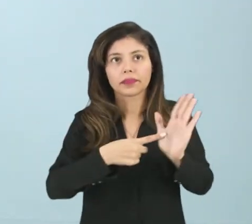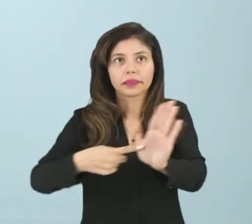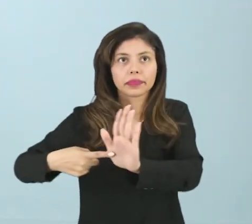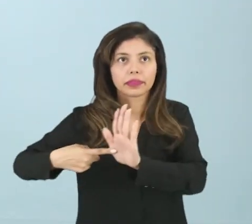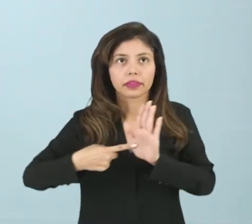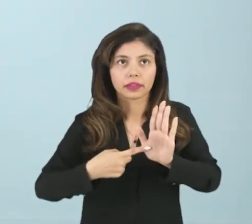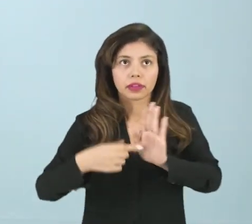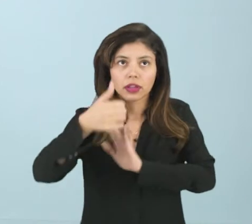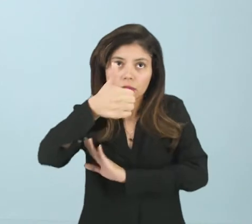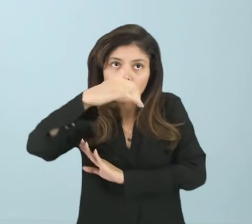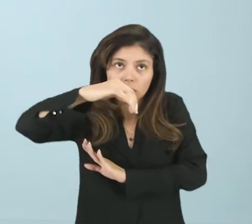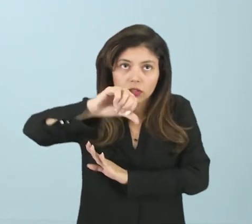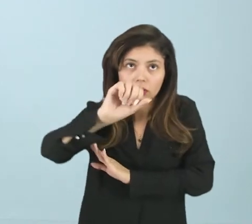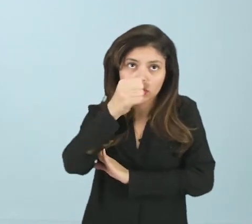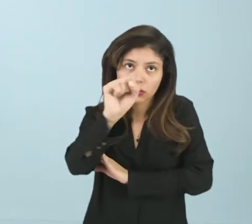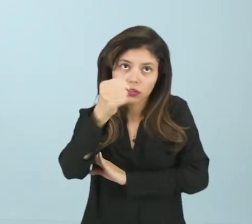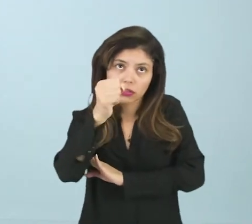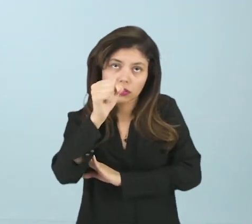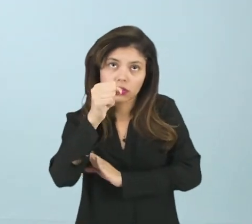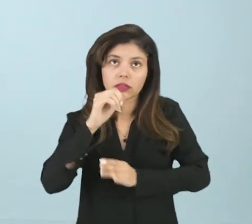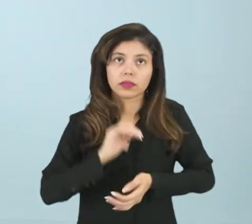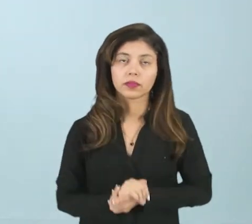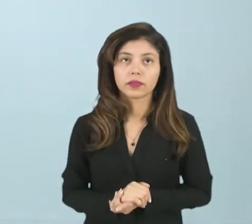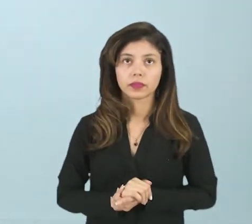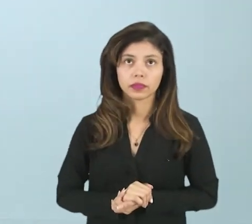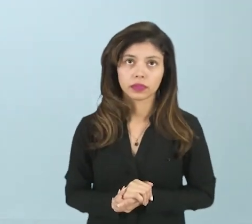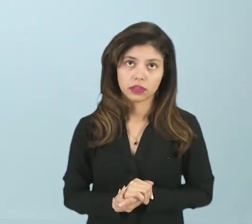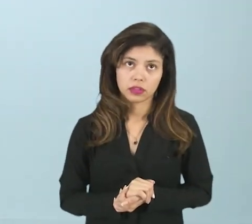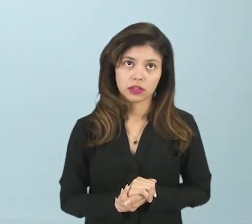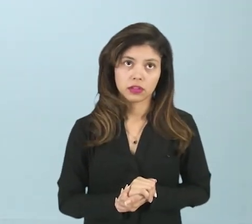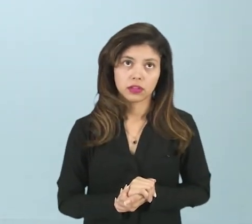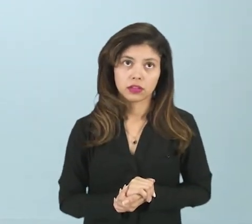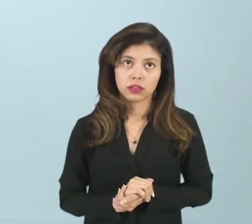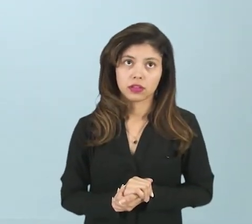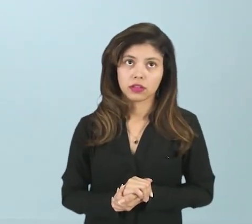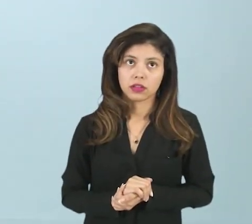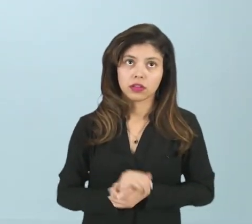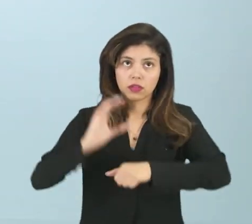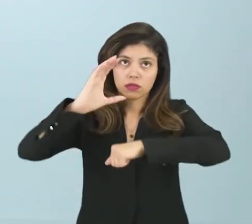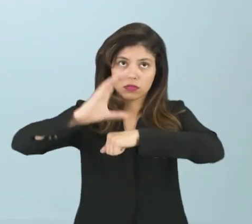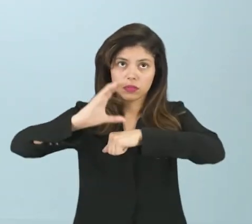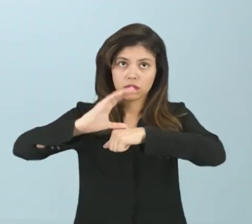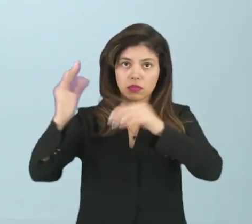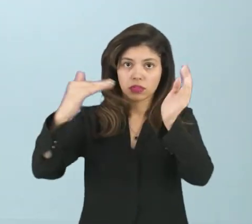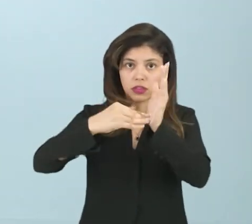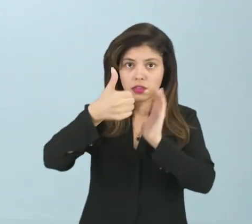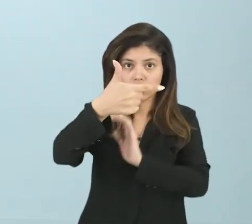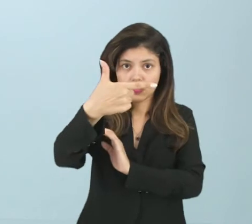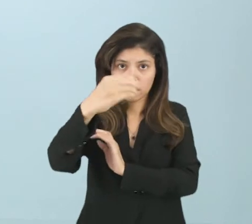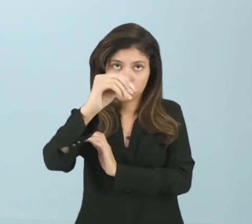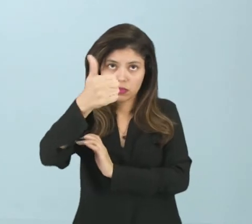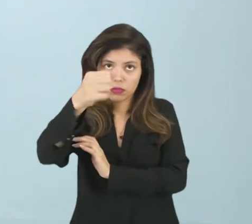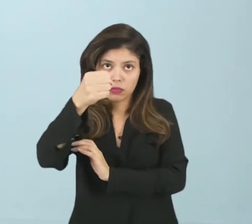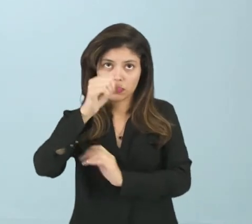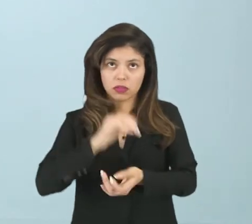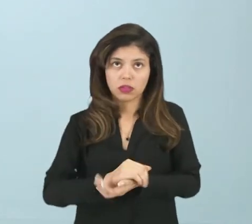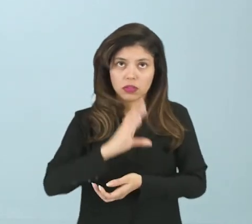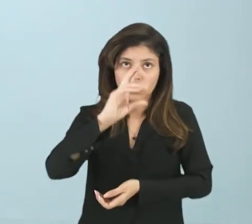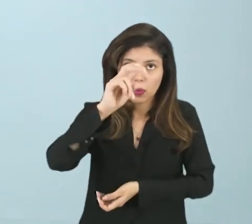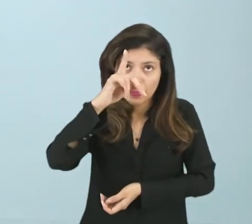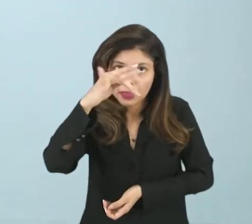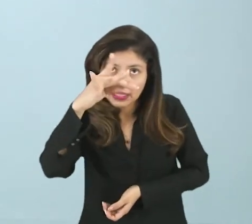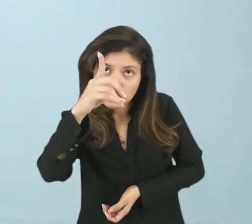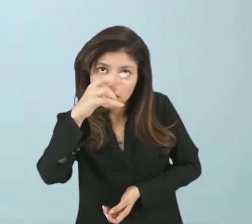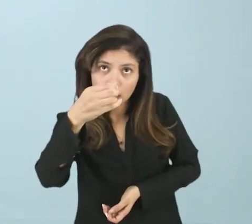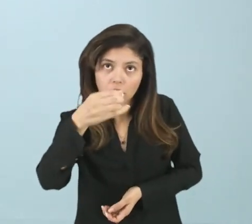1988, que foi a época que foi instituída a Constituição, até 2018, devido à complexidade